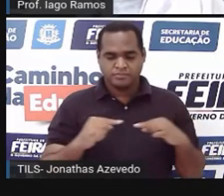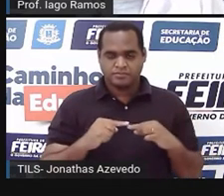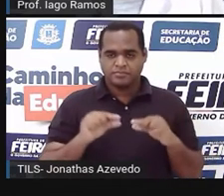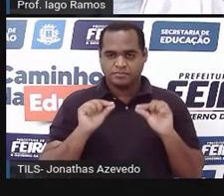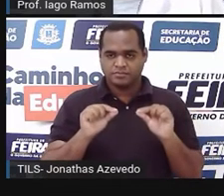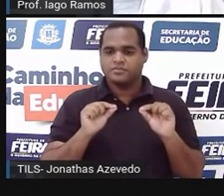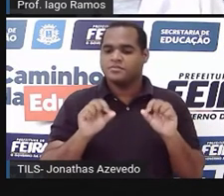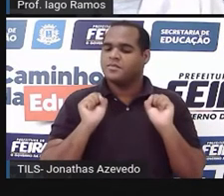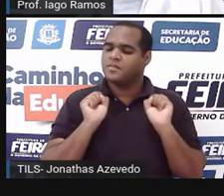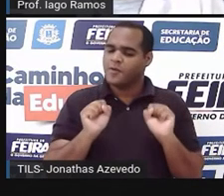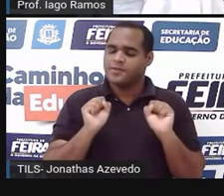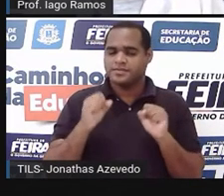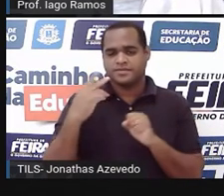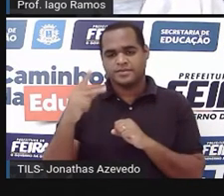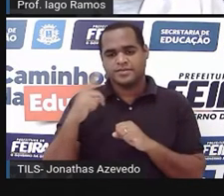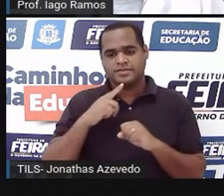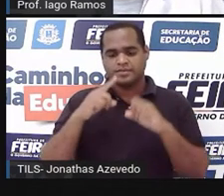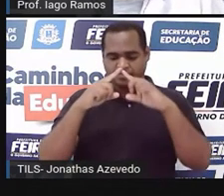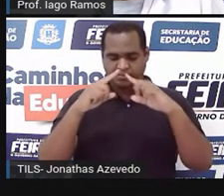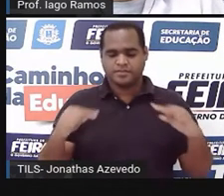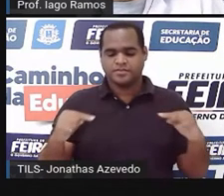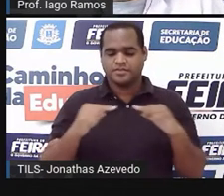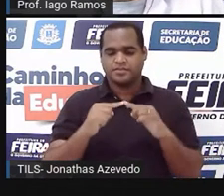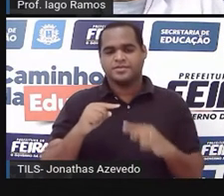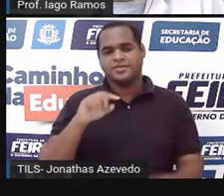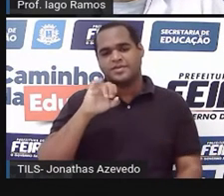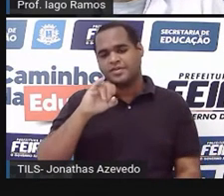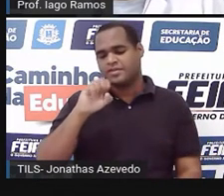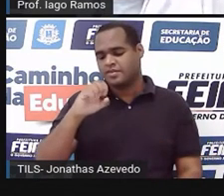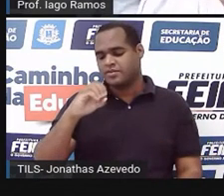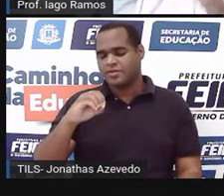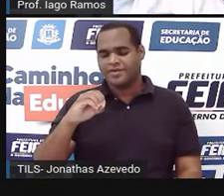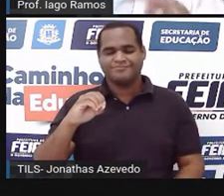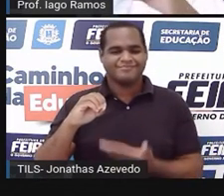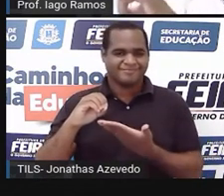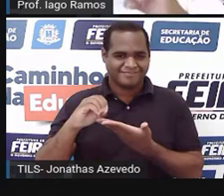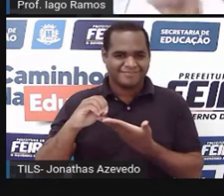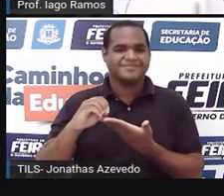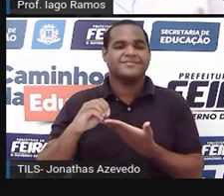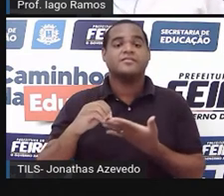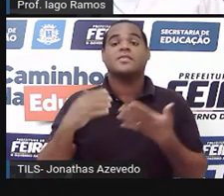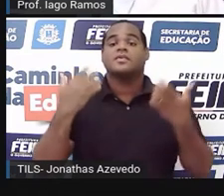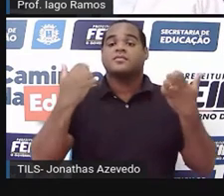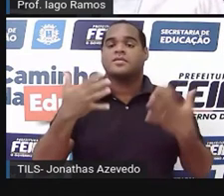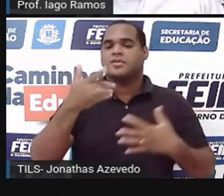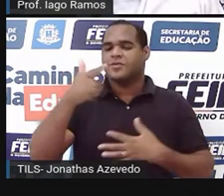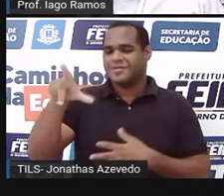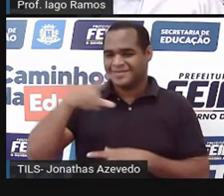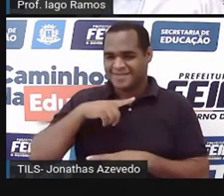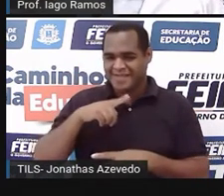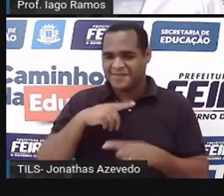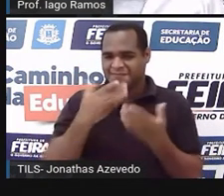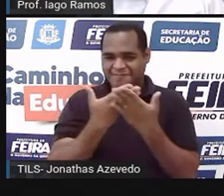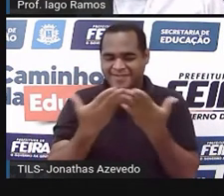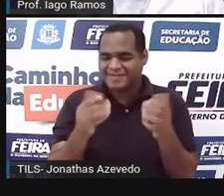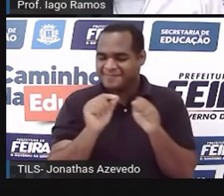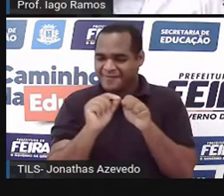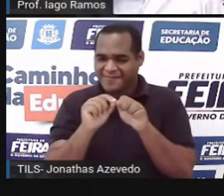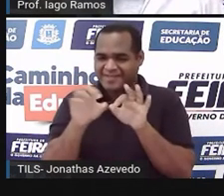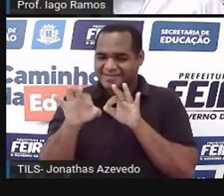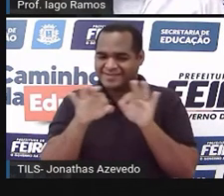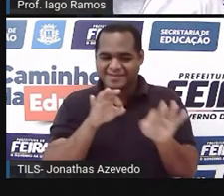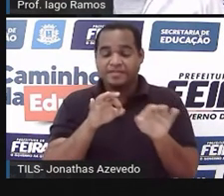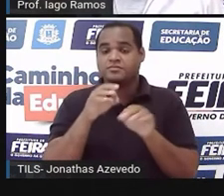também pode ser chamado de triângulo isósceles, ok? Bom, mas vamos ao que eu quero que você faça. Pega a